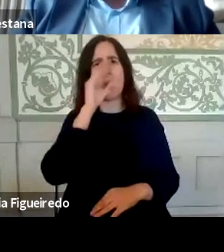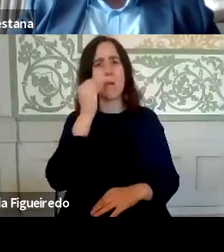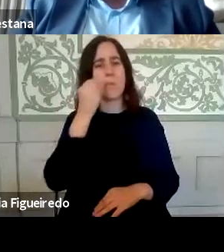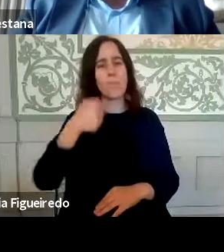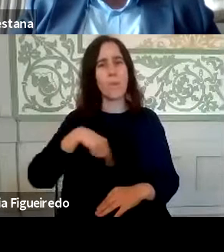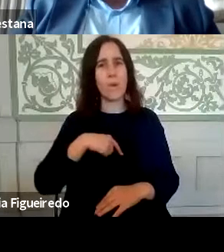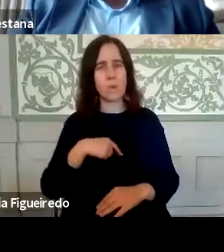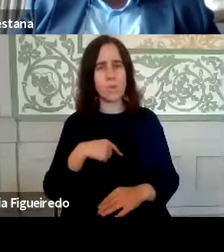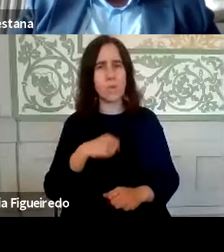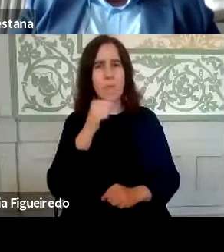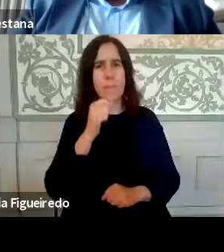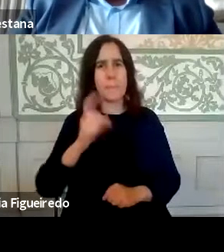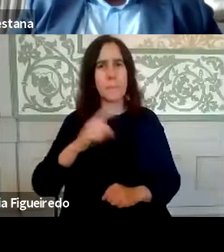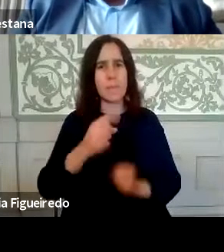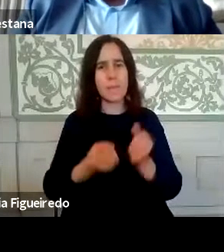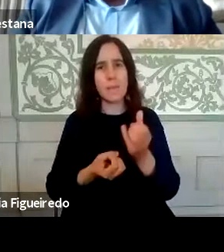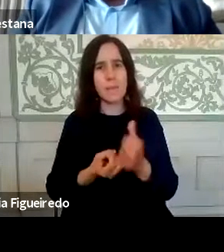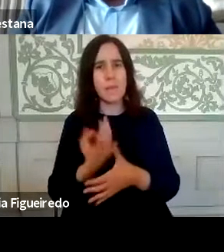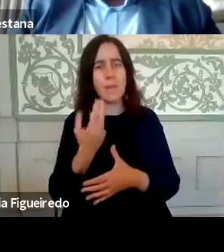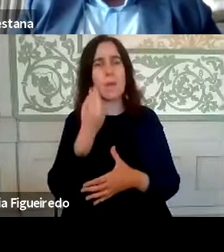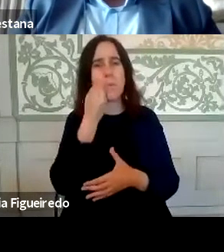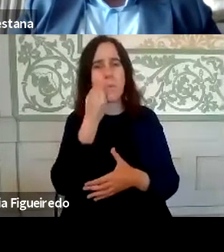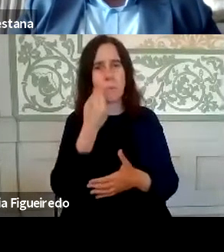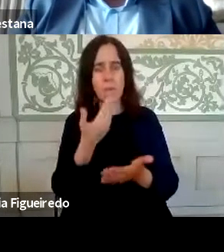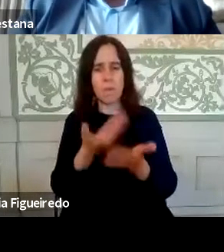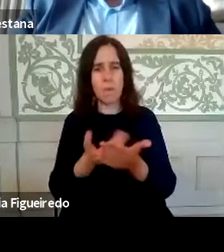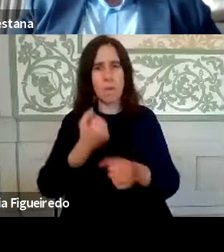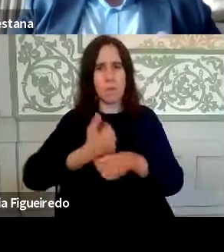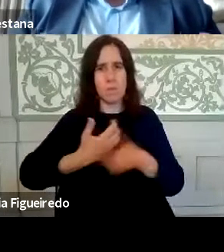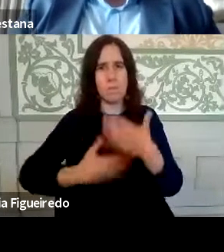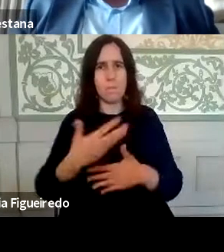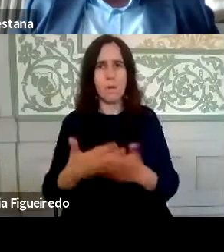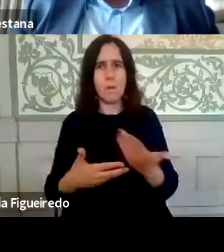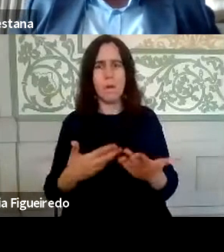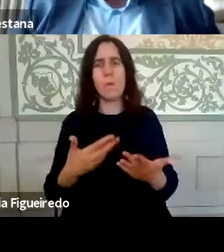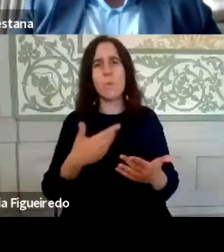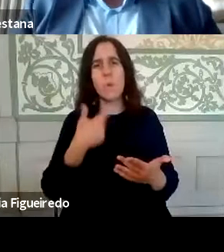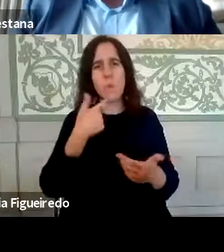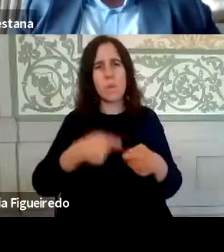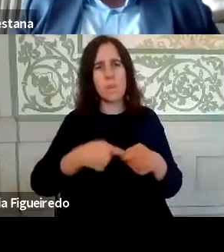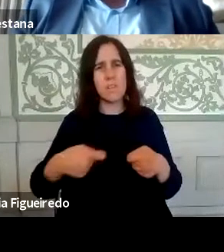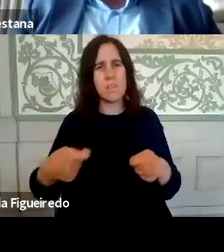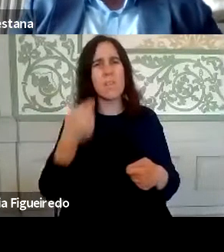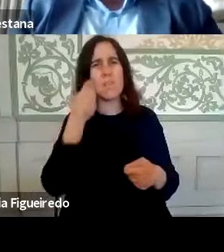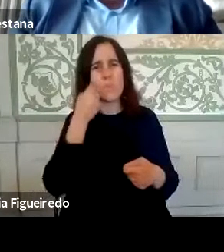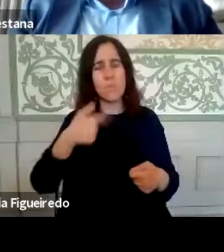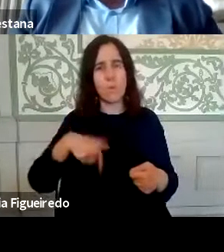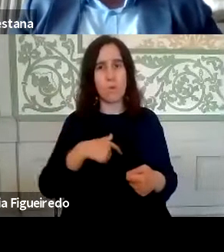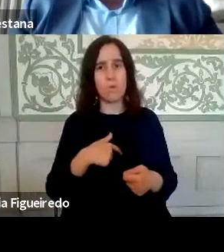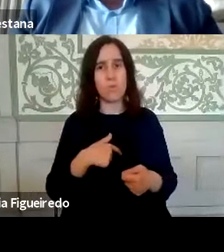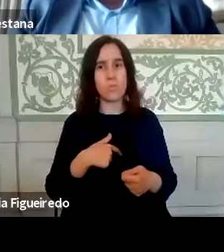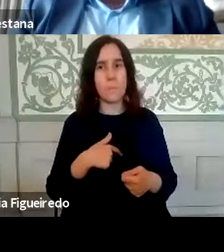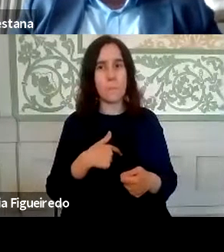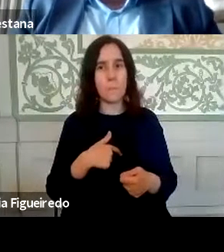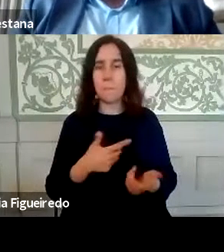muitas vezes nós criamos mecanismos de trabalho que são muito longos na sua forma de